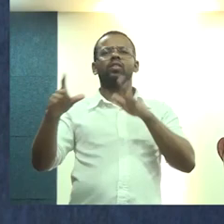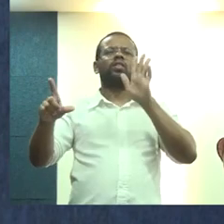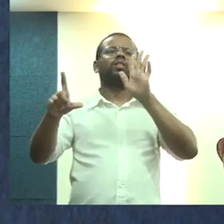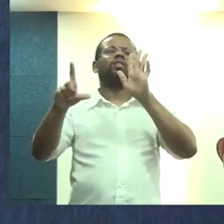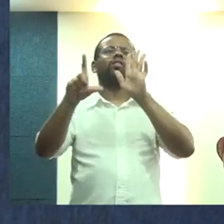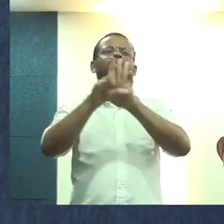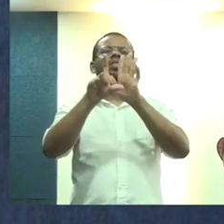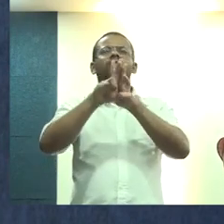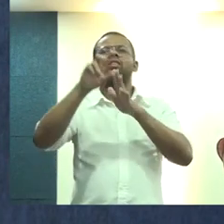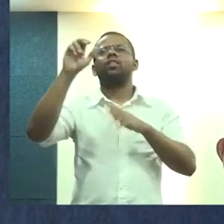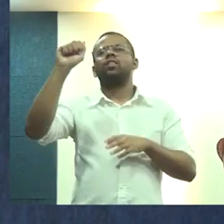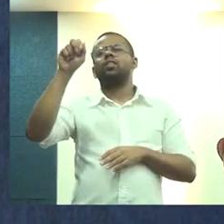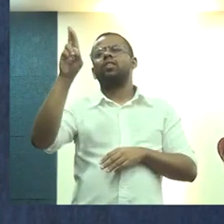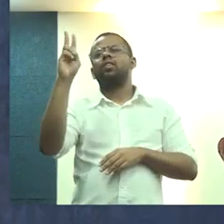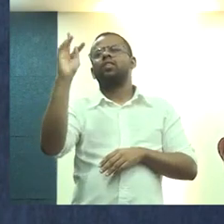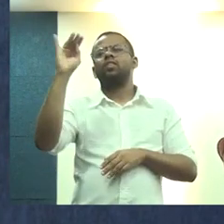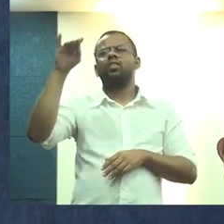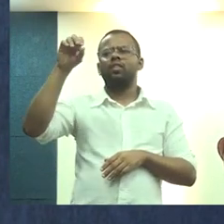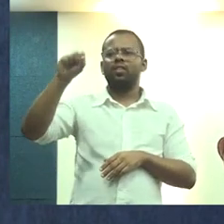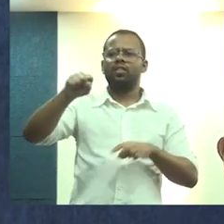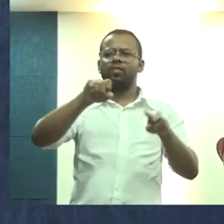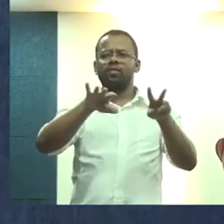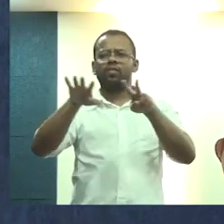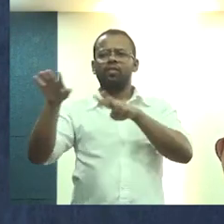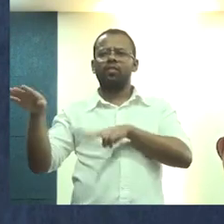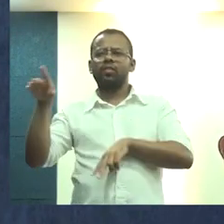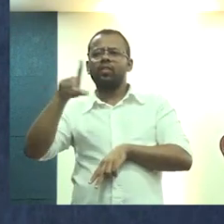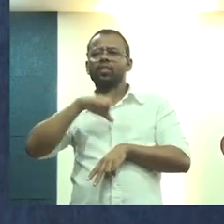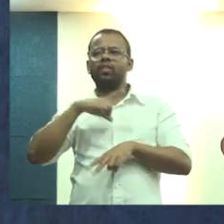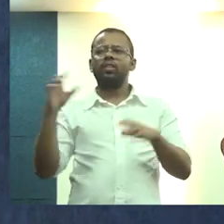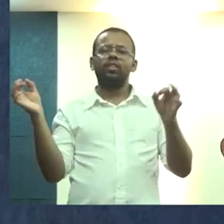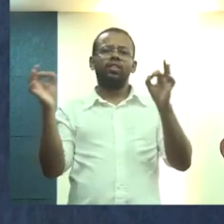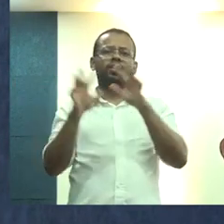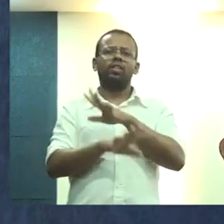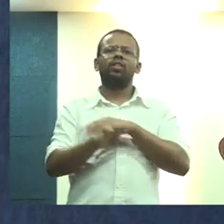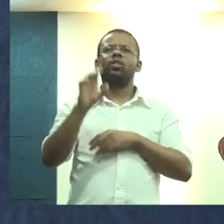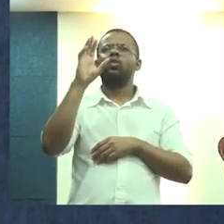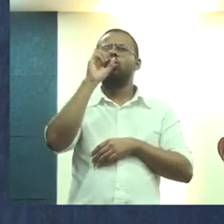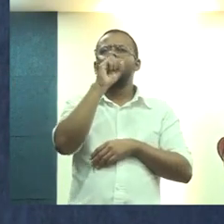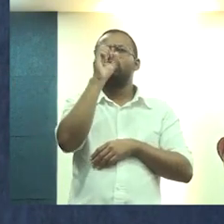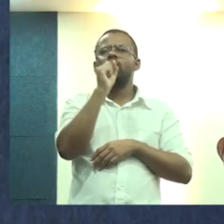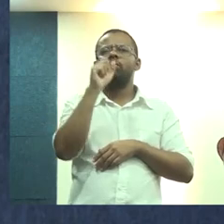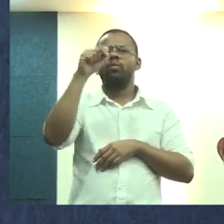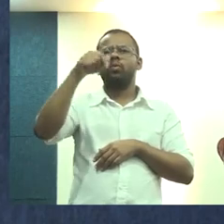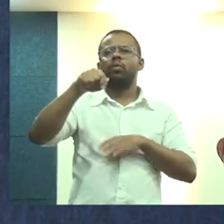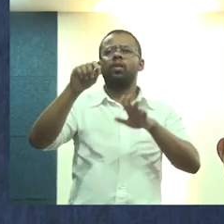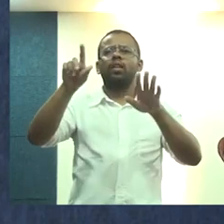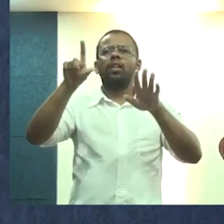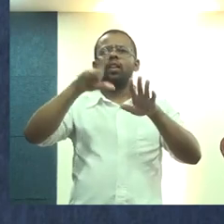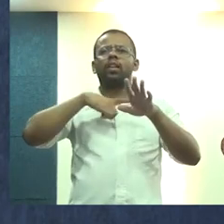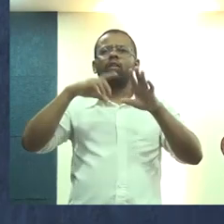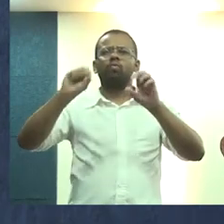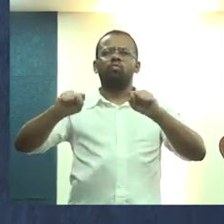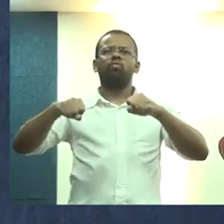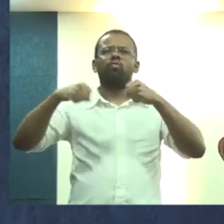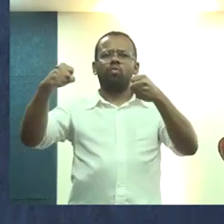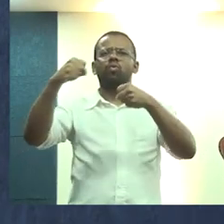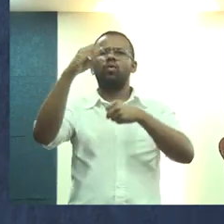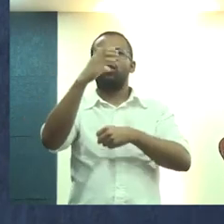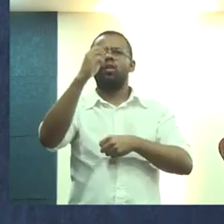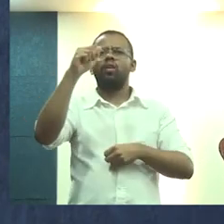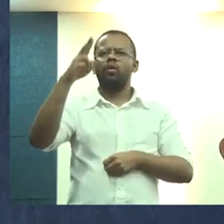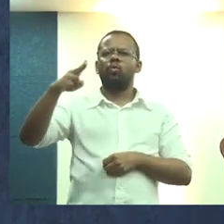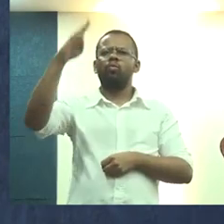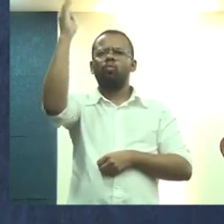de Atis. Acho que, durante essa semana, que se encerra só no sábado, teve um esforço do